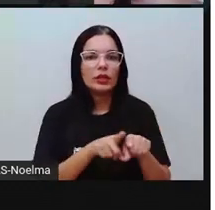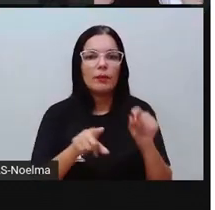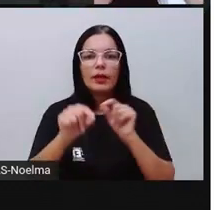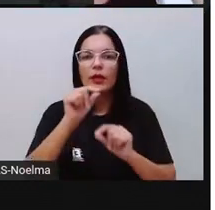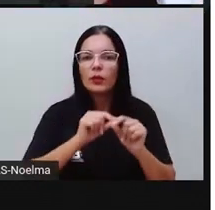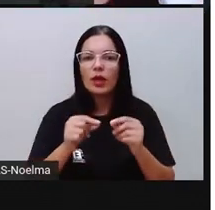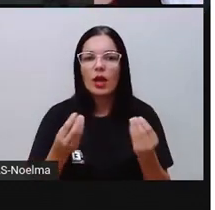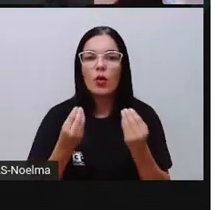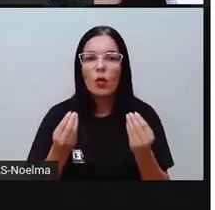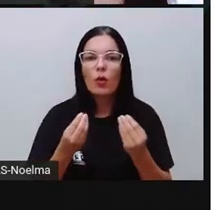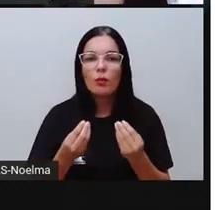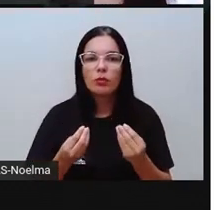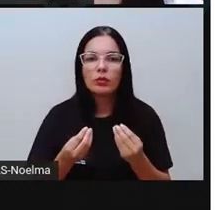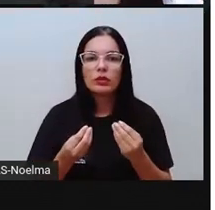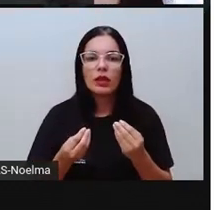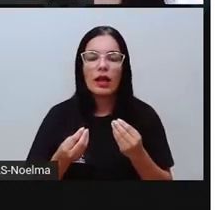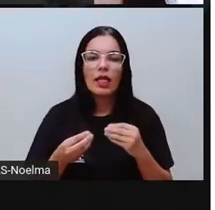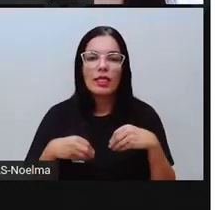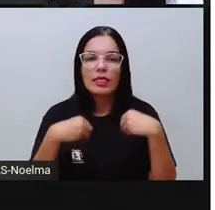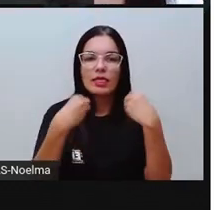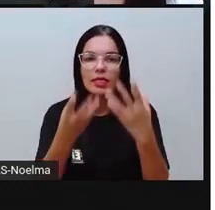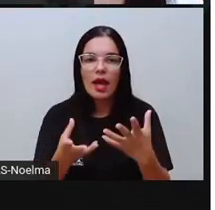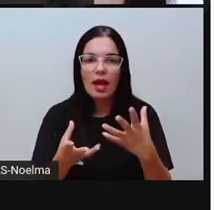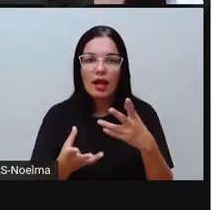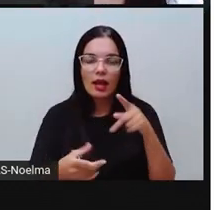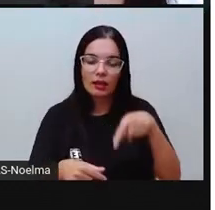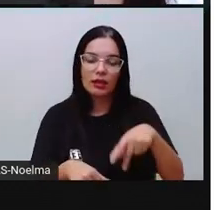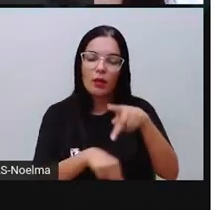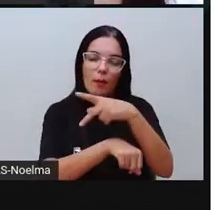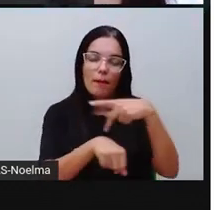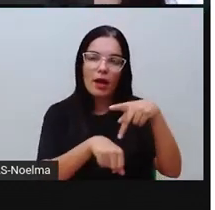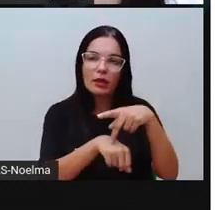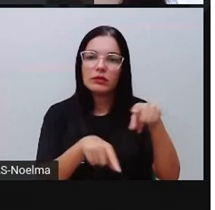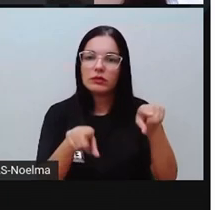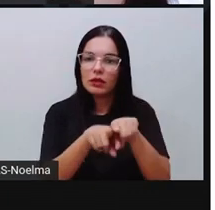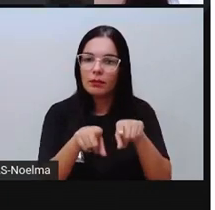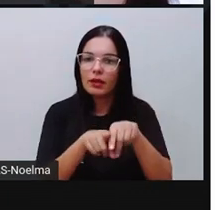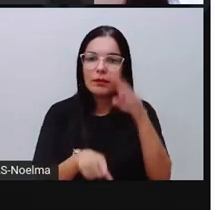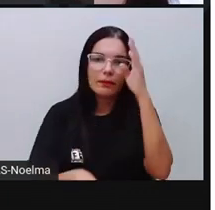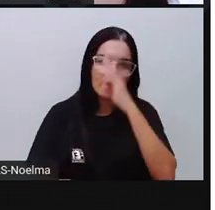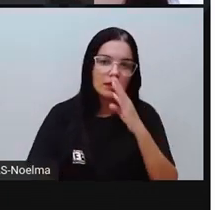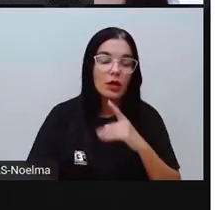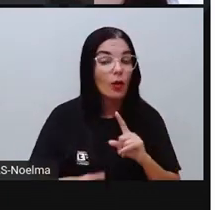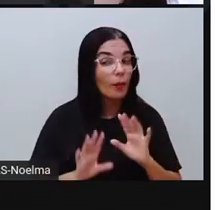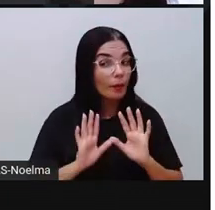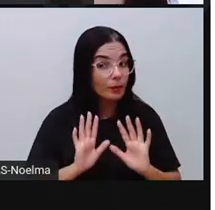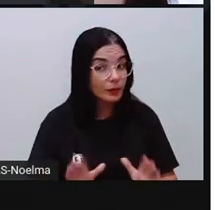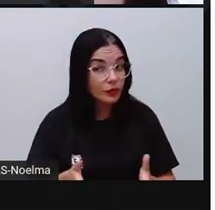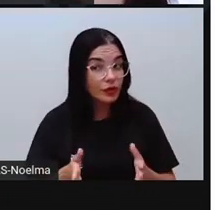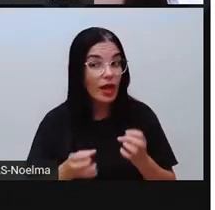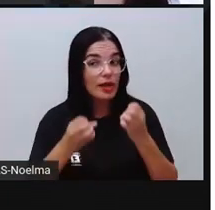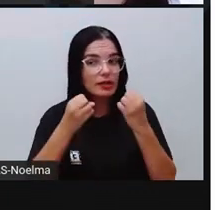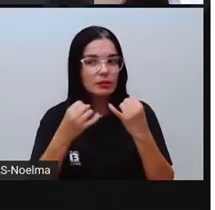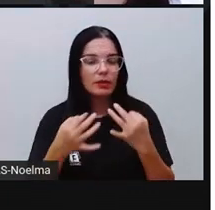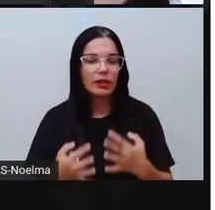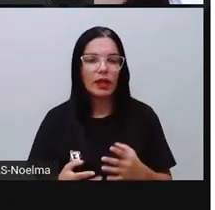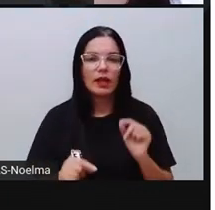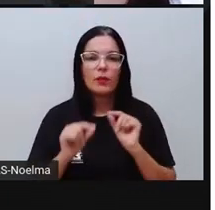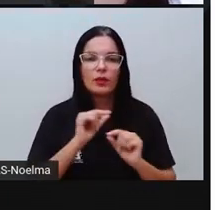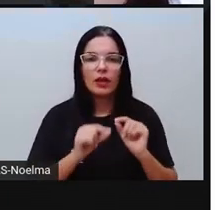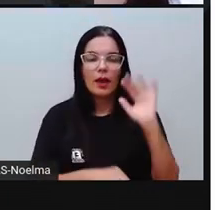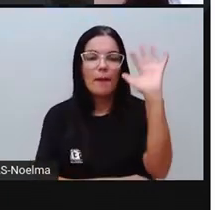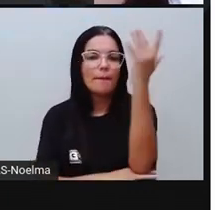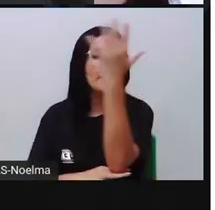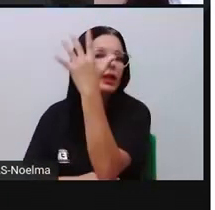forma, Pró? Eu já falei para vocês, a gente já estudou sobre isso, que as plantas, elas vão contribuir aí para a